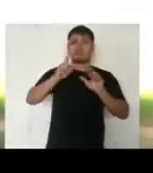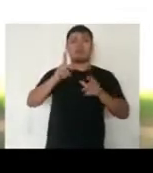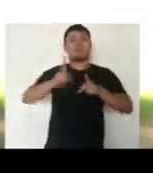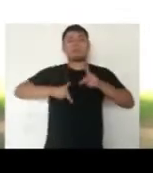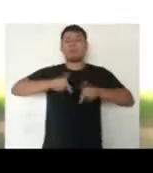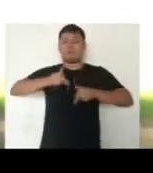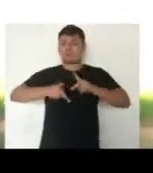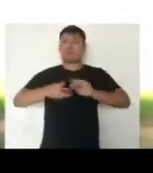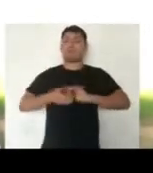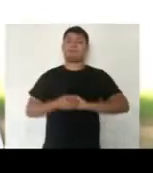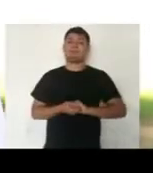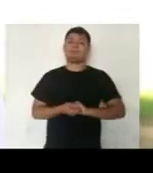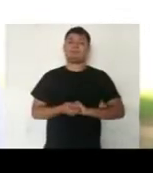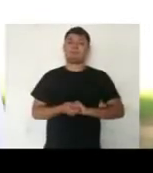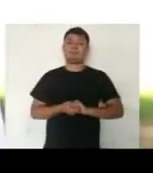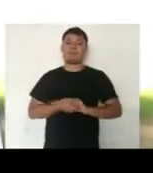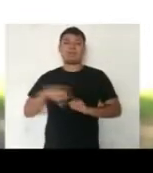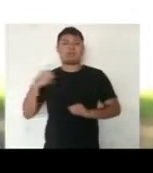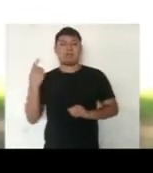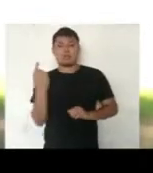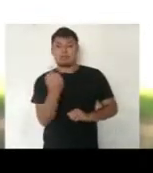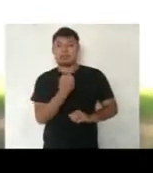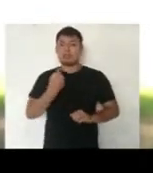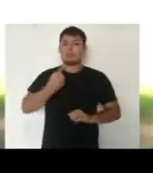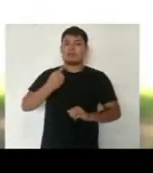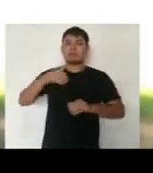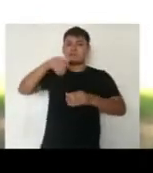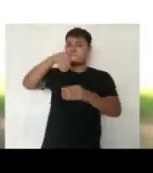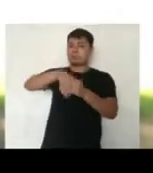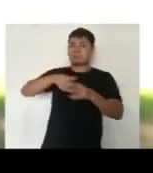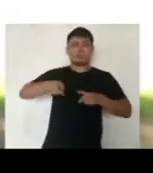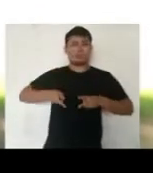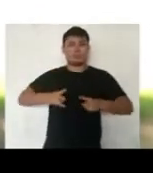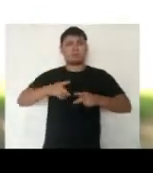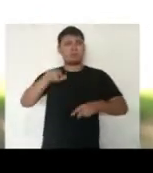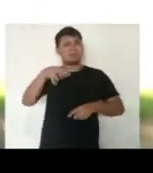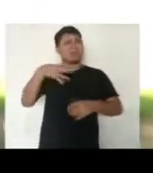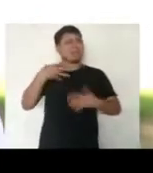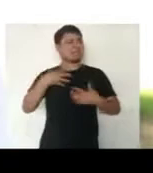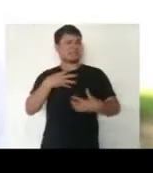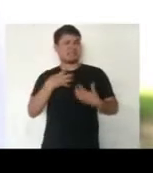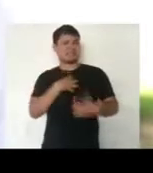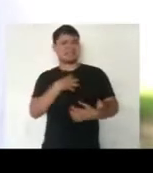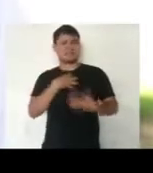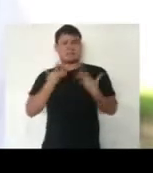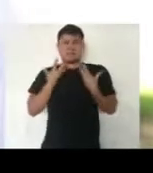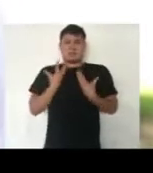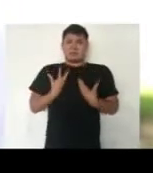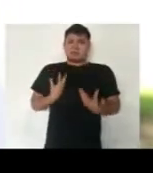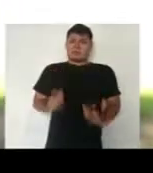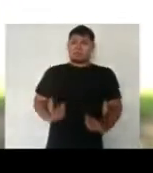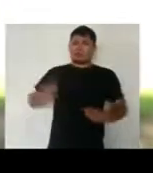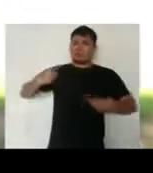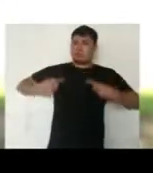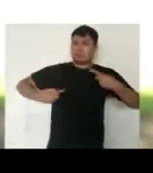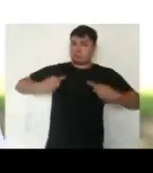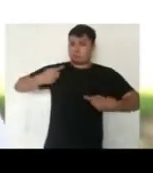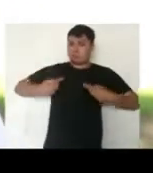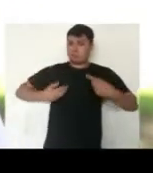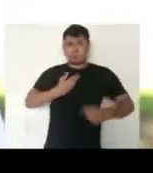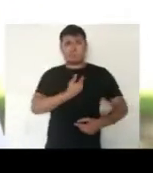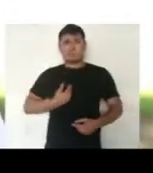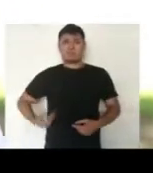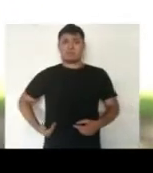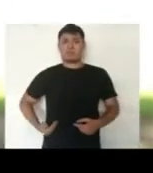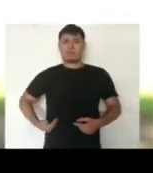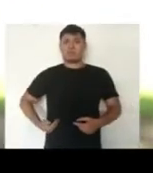você, que está cansado desses governos e dos oportunistas do caos, venha somar na nossa luta em busca de melhores